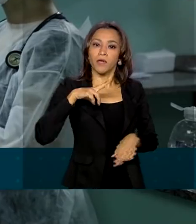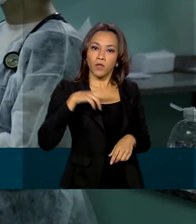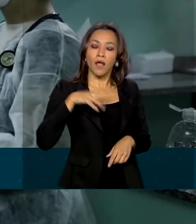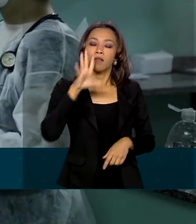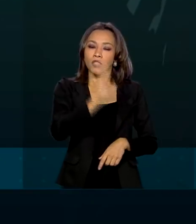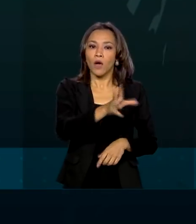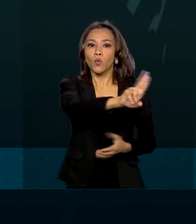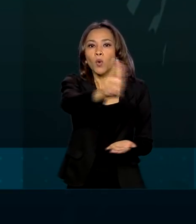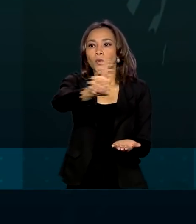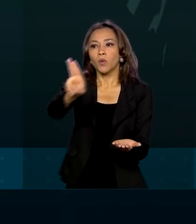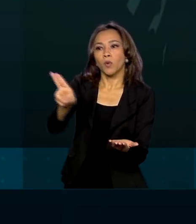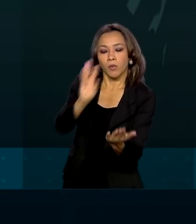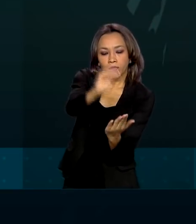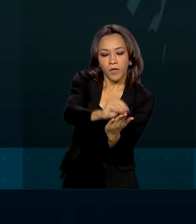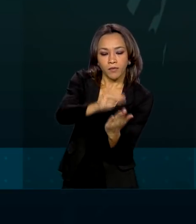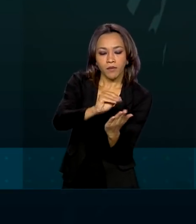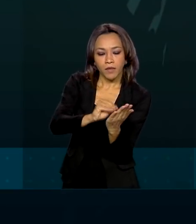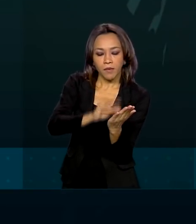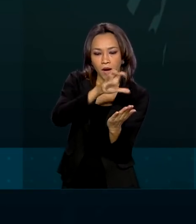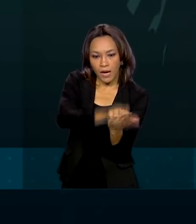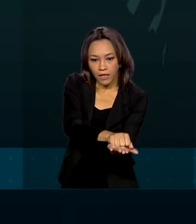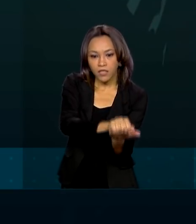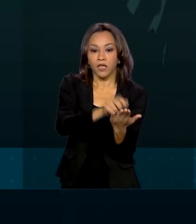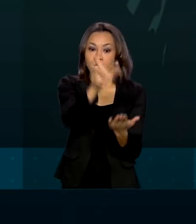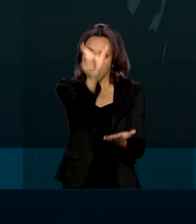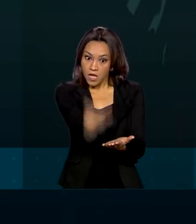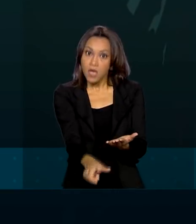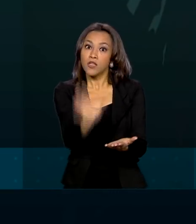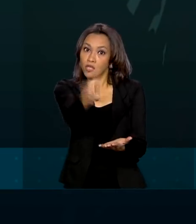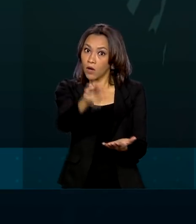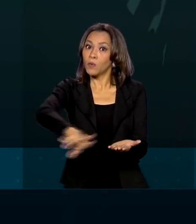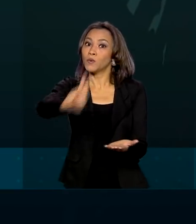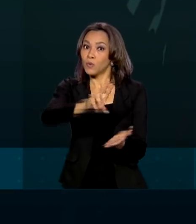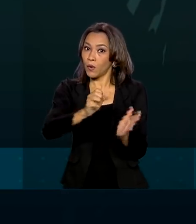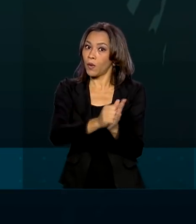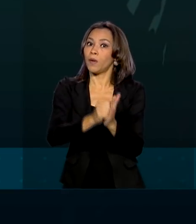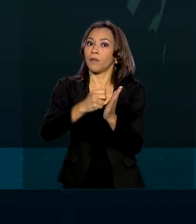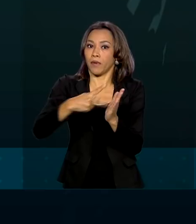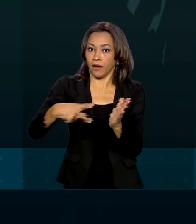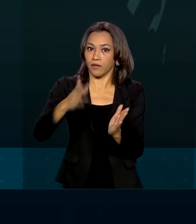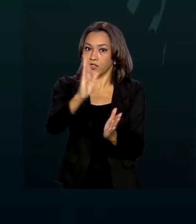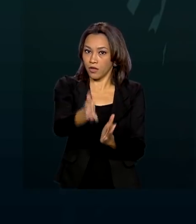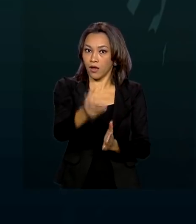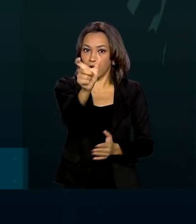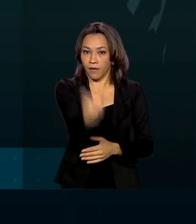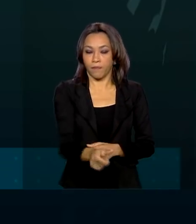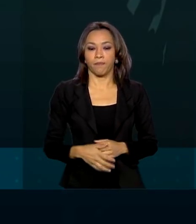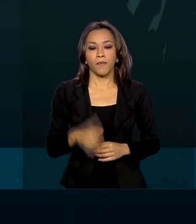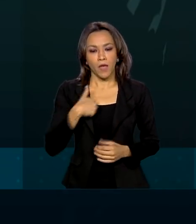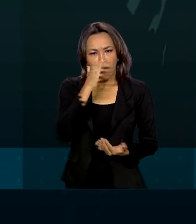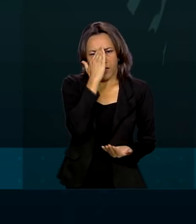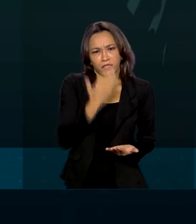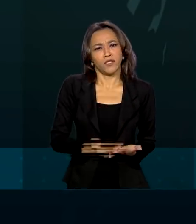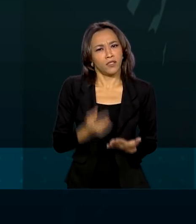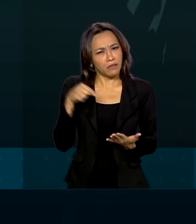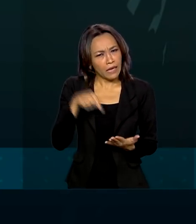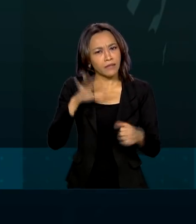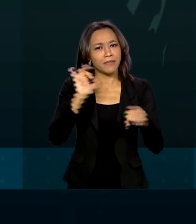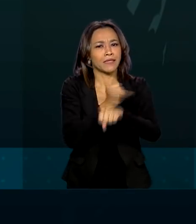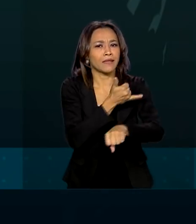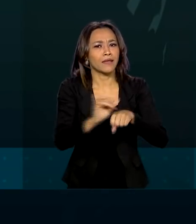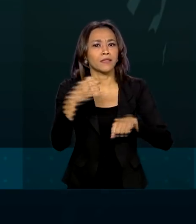cadastrados. O doutor João já usou o aplicativo. Acredito que será uma ferramenta muito importante para